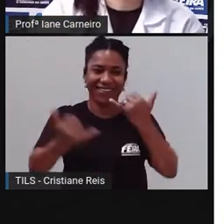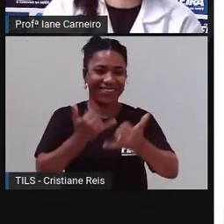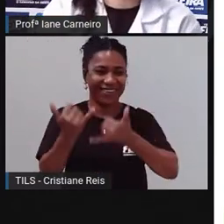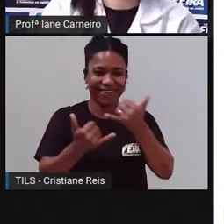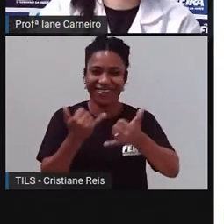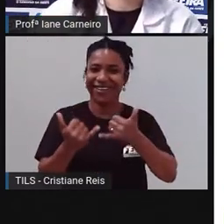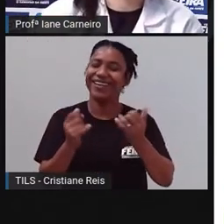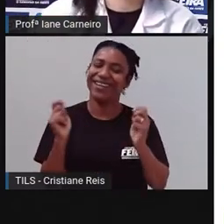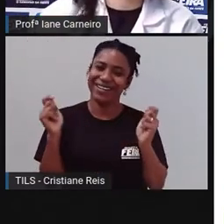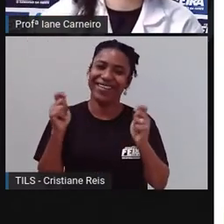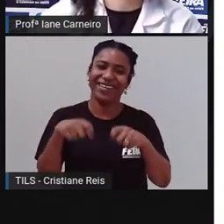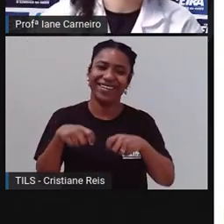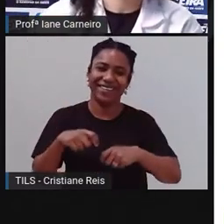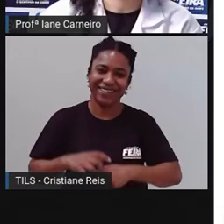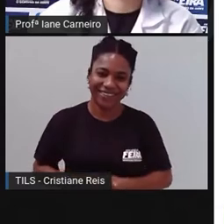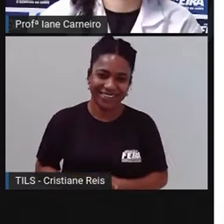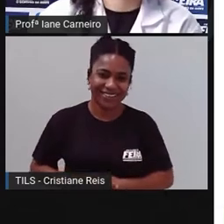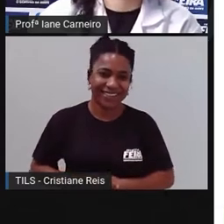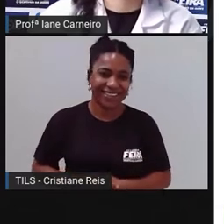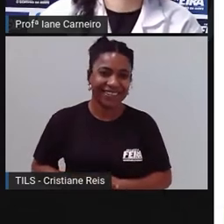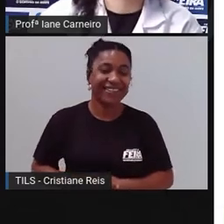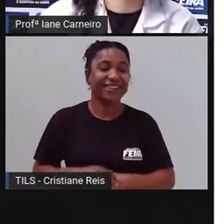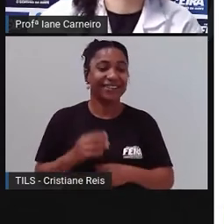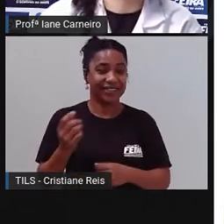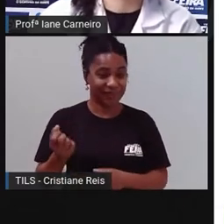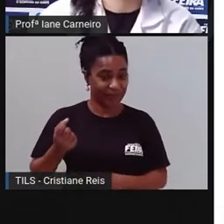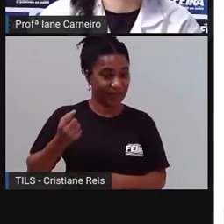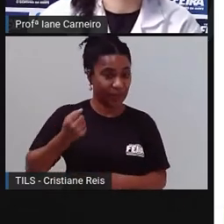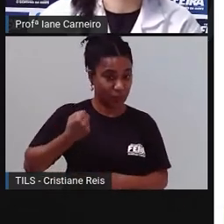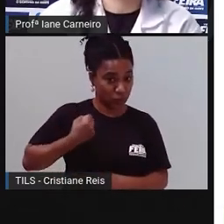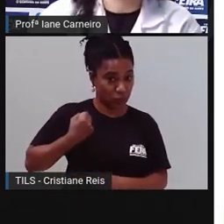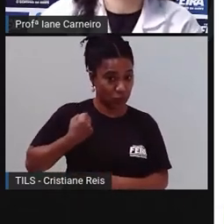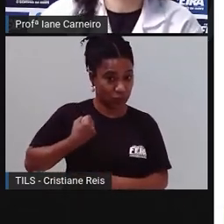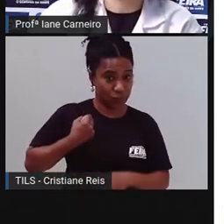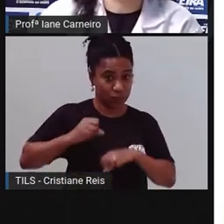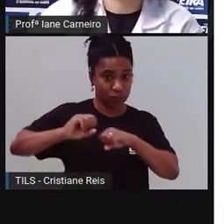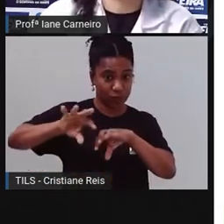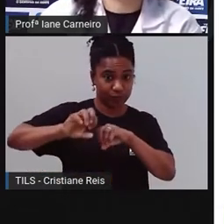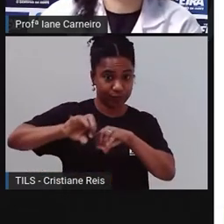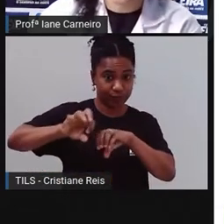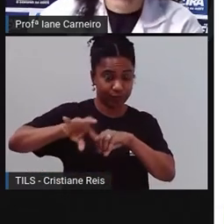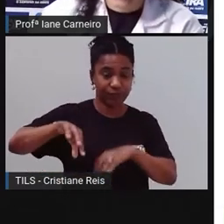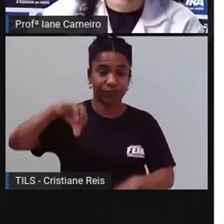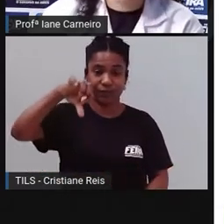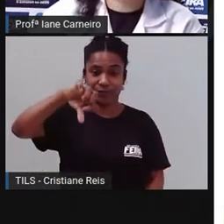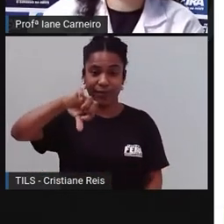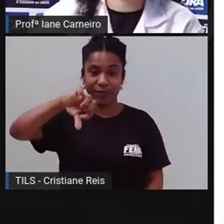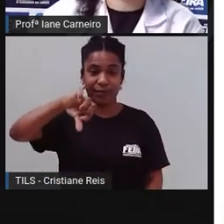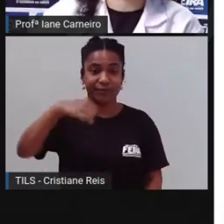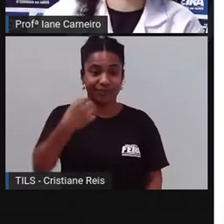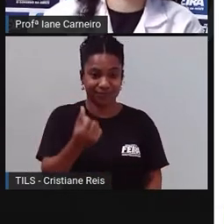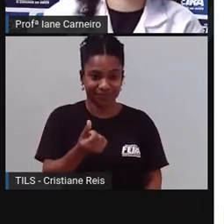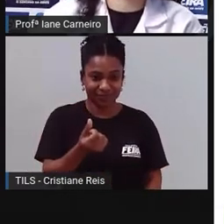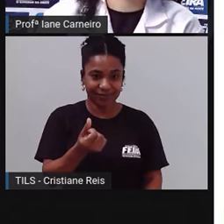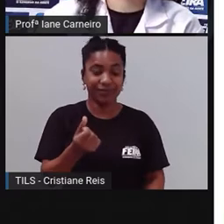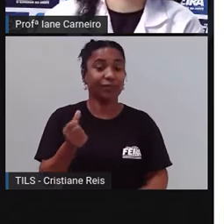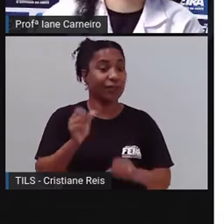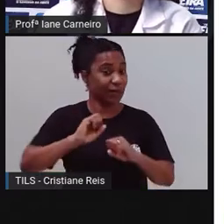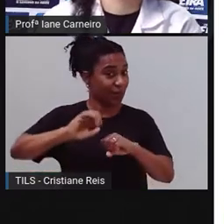né? Então essa aula, a aula de número 96, é uma aula de linguagem, tá bom? Então vamos lá.